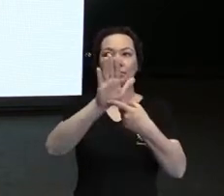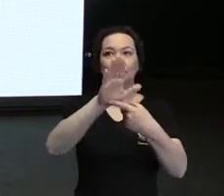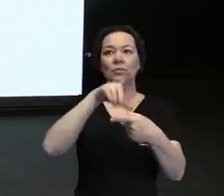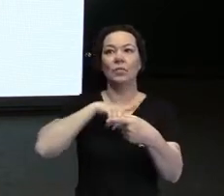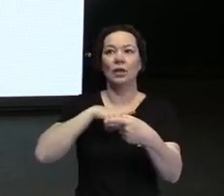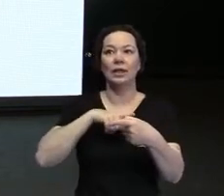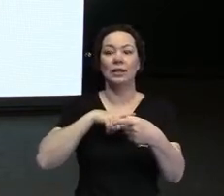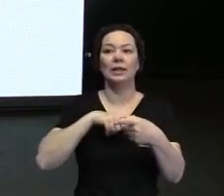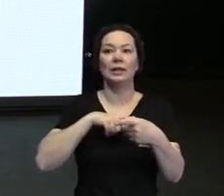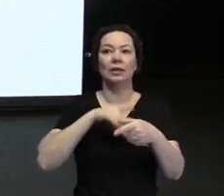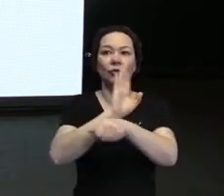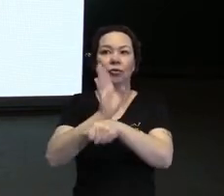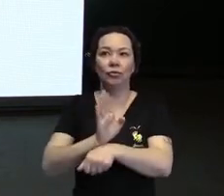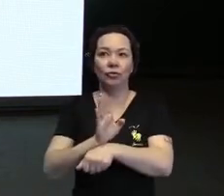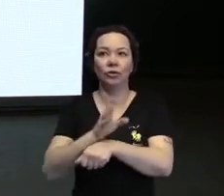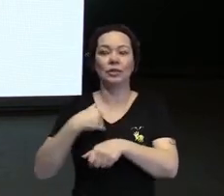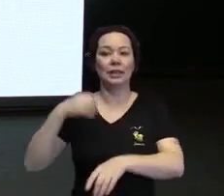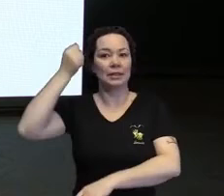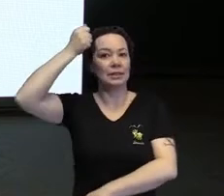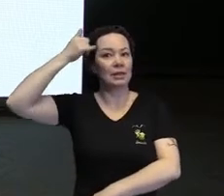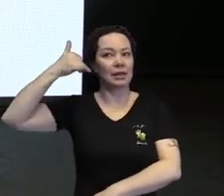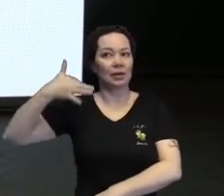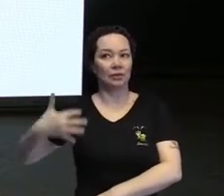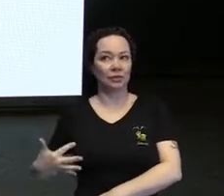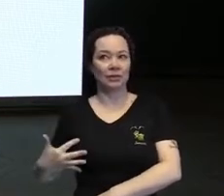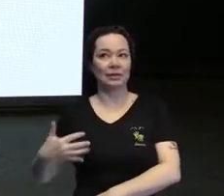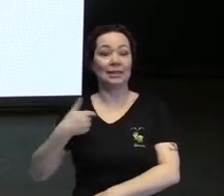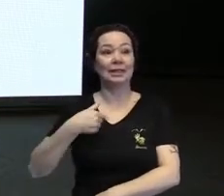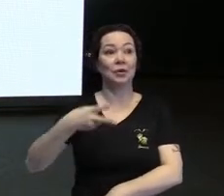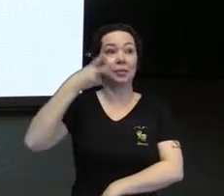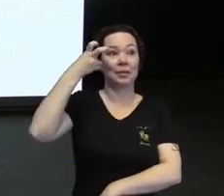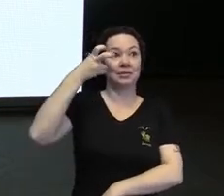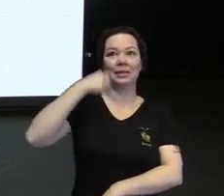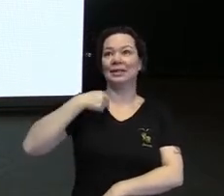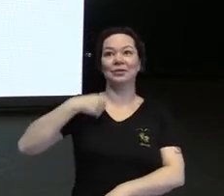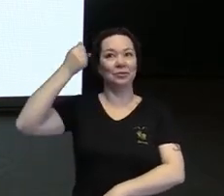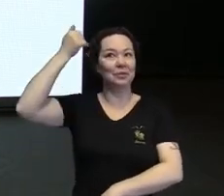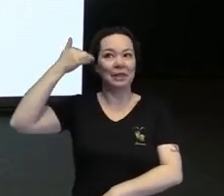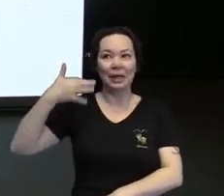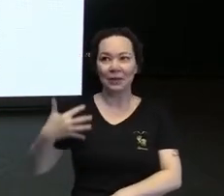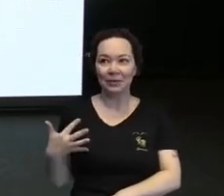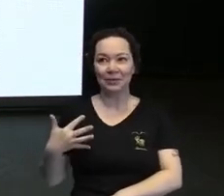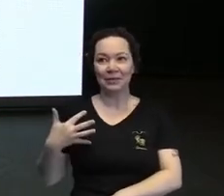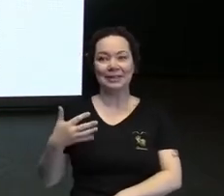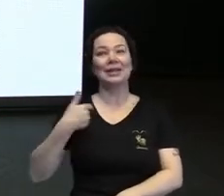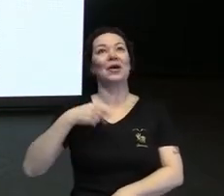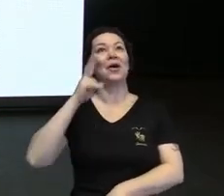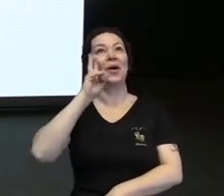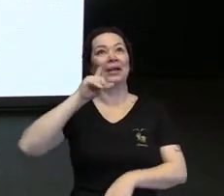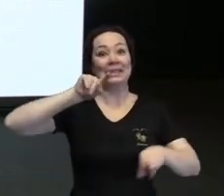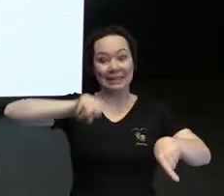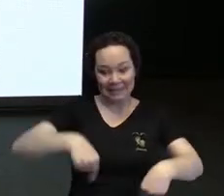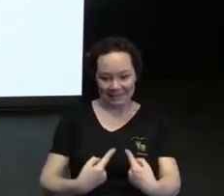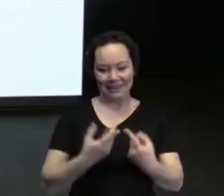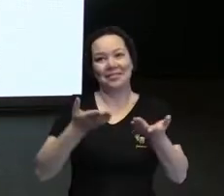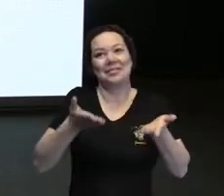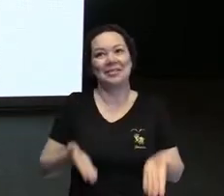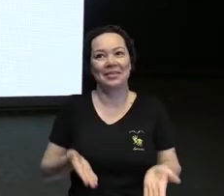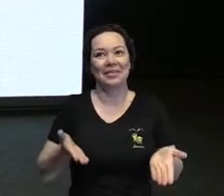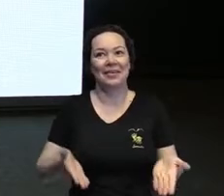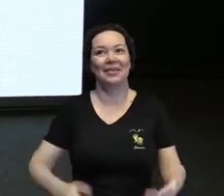o vídeo que eles se autodescrevem, e aí eu percebi que eu não me autodescrevi. Olha quanto desafio para mim hoje.